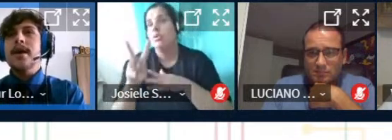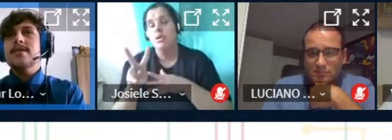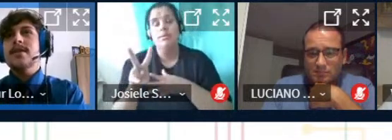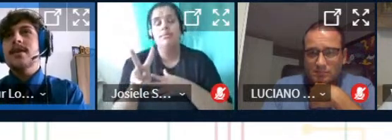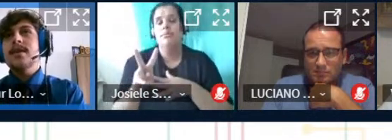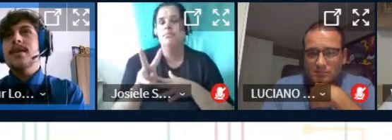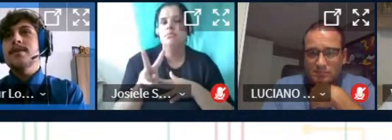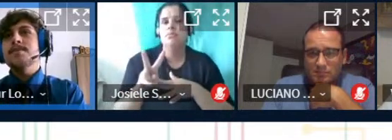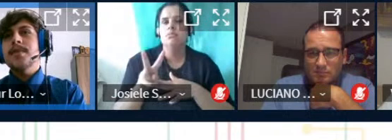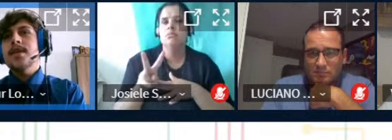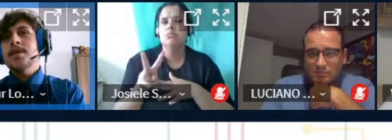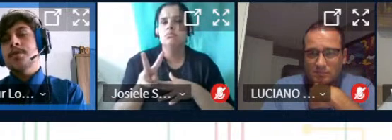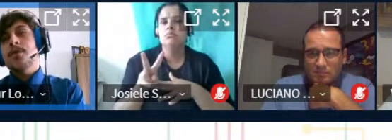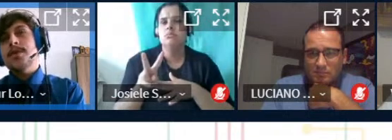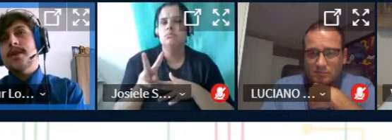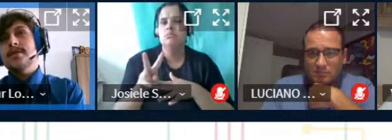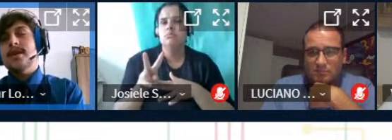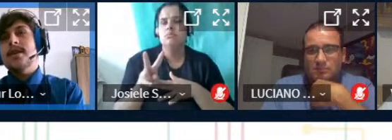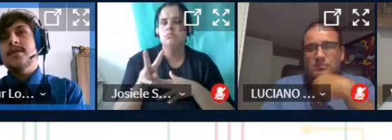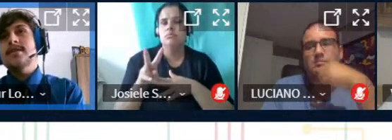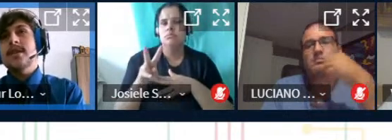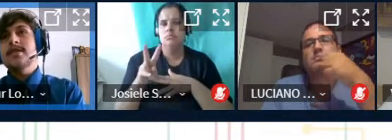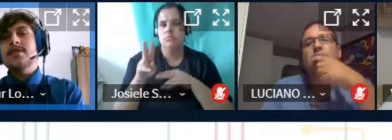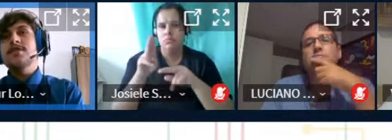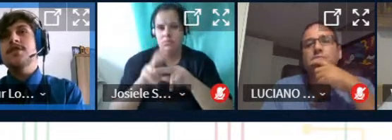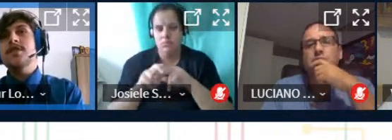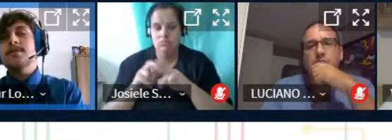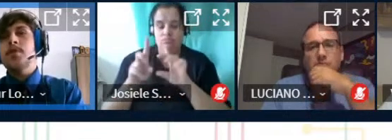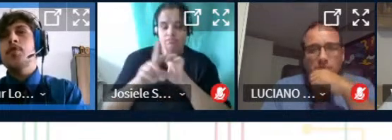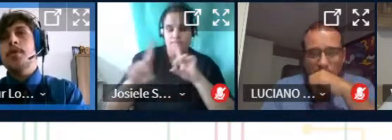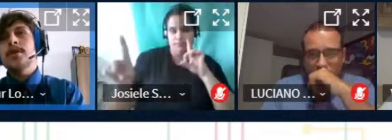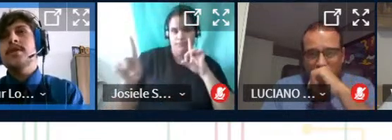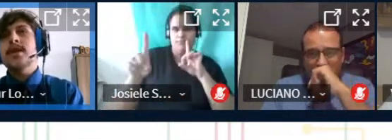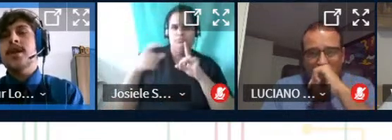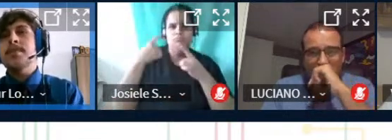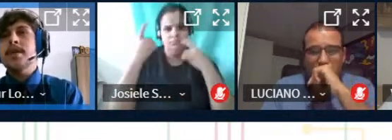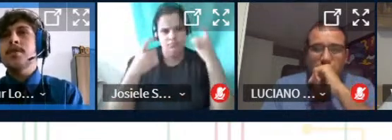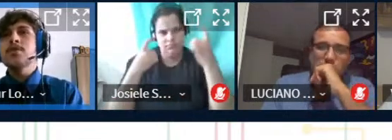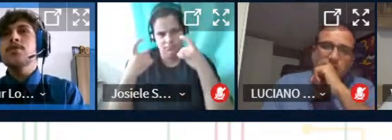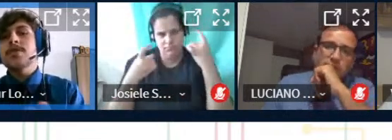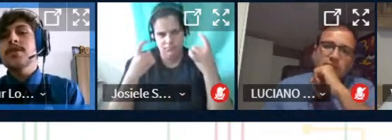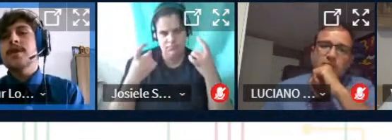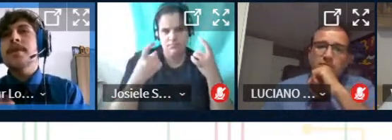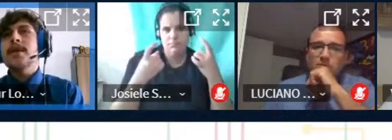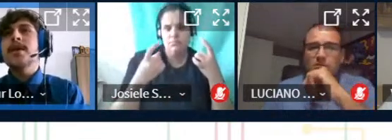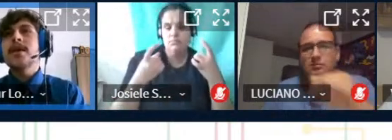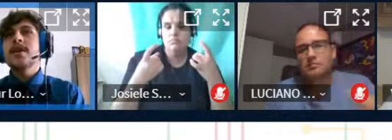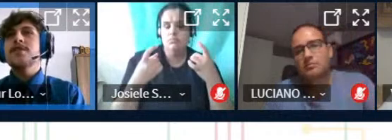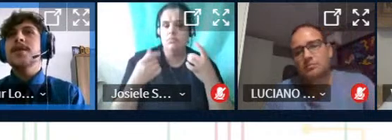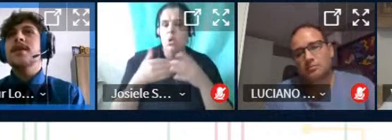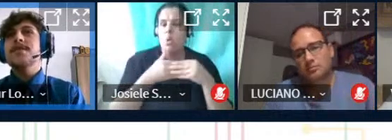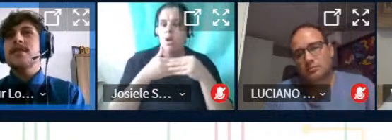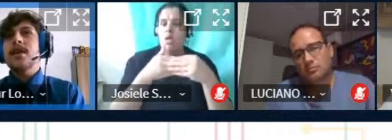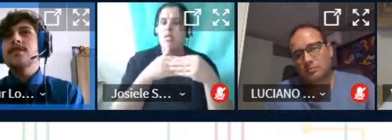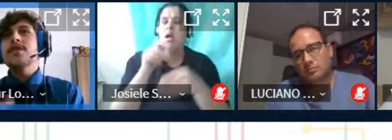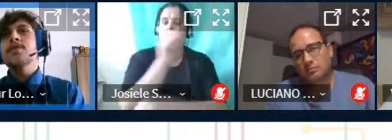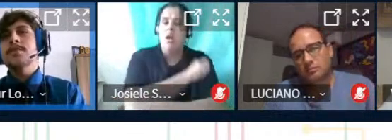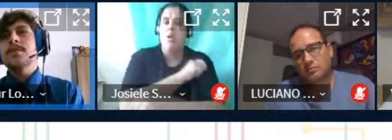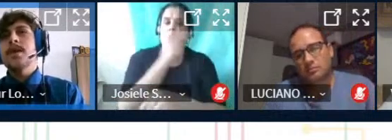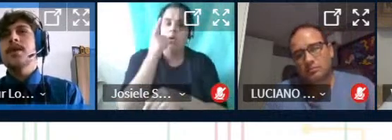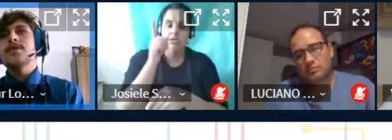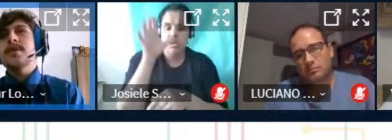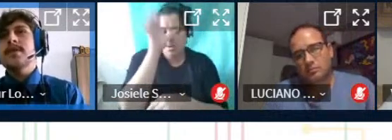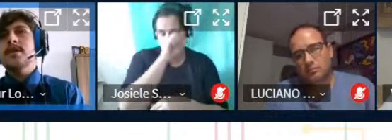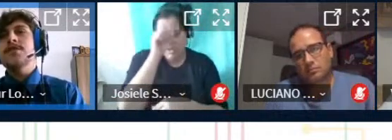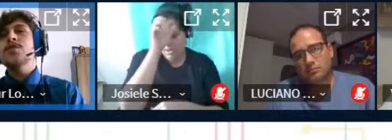mas que por conta dessa distância a gente se preocupou em salientar para que o aluno conseguisse aprender de maneira eficiente